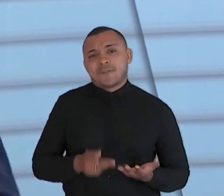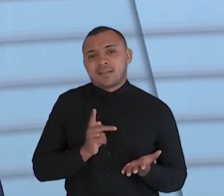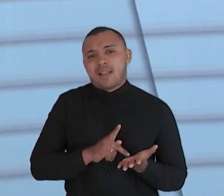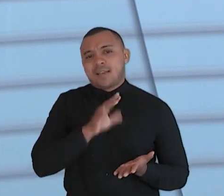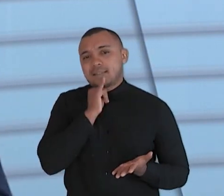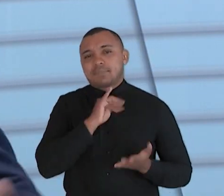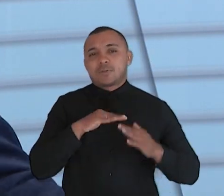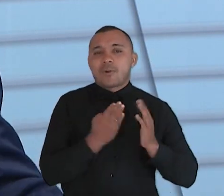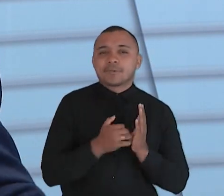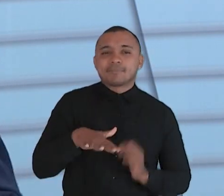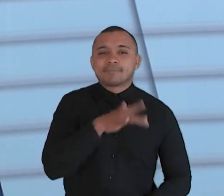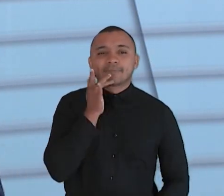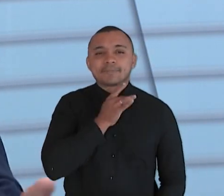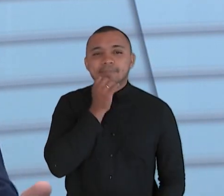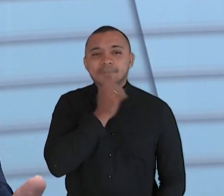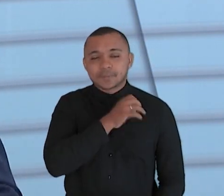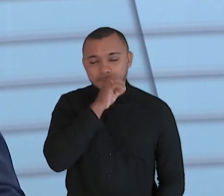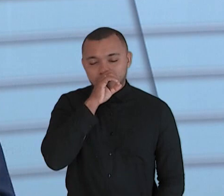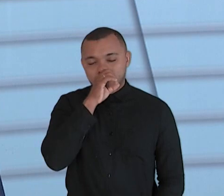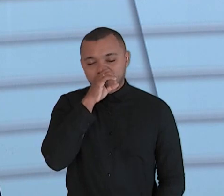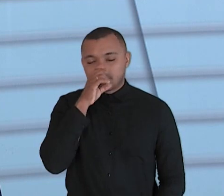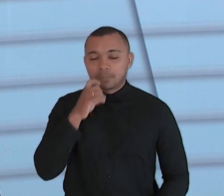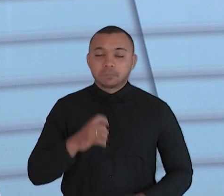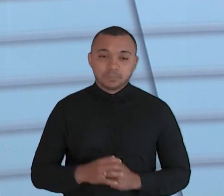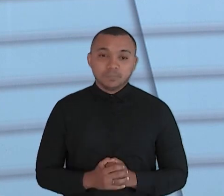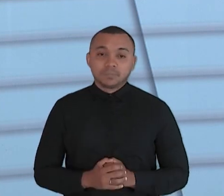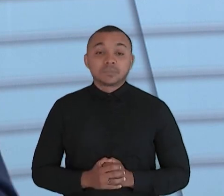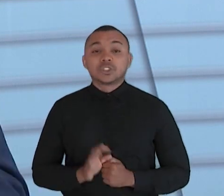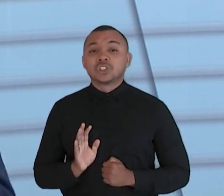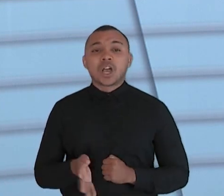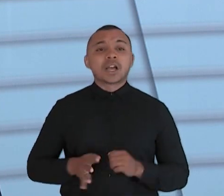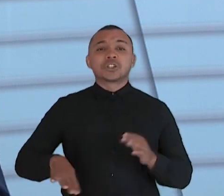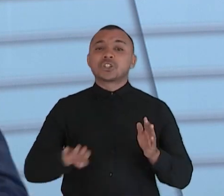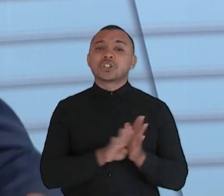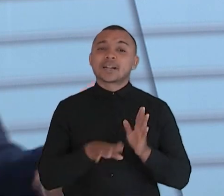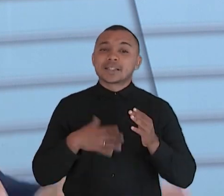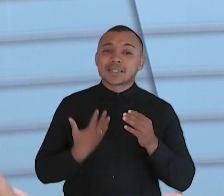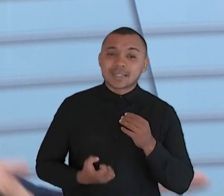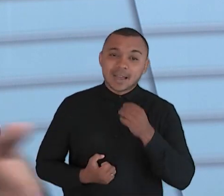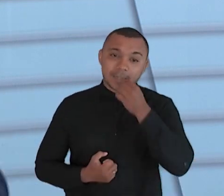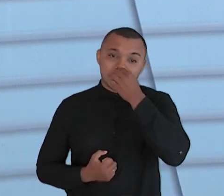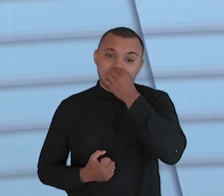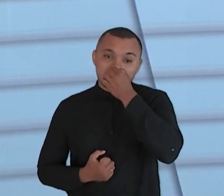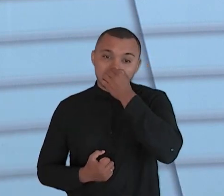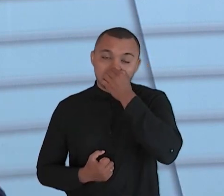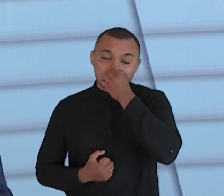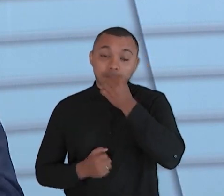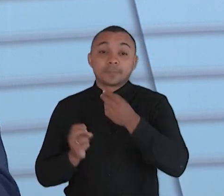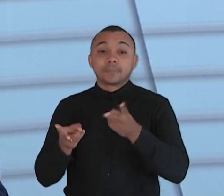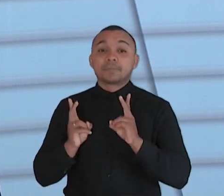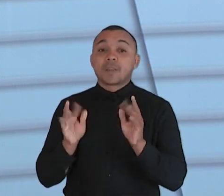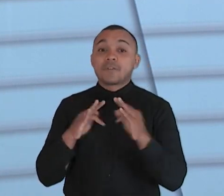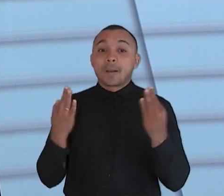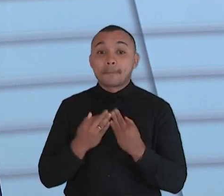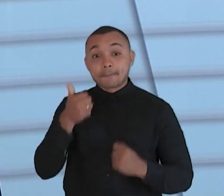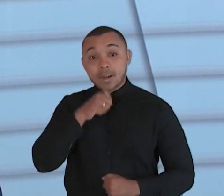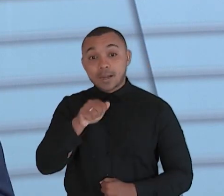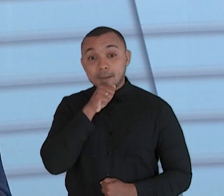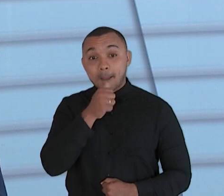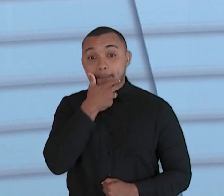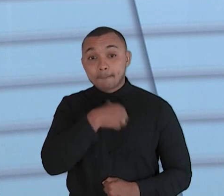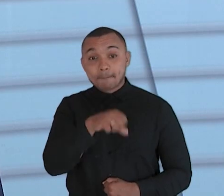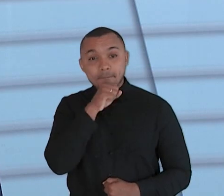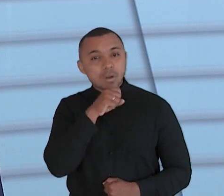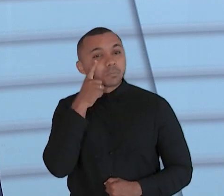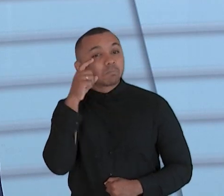num ambiente agradável, você chega já meio que esmorecido, vai dormir, e tem o pai e a mãe que já chegou em casa para observar o seu filho,